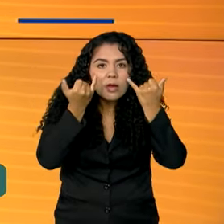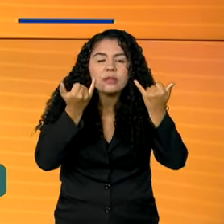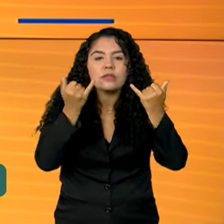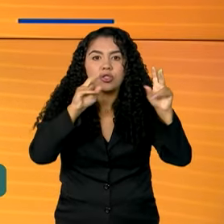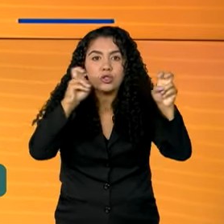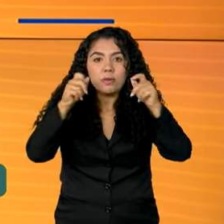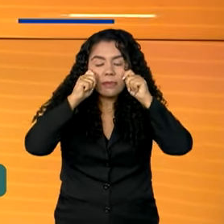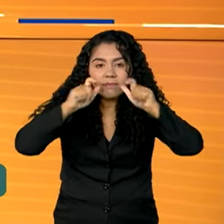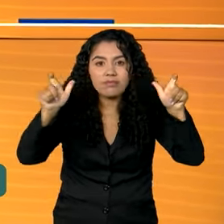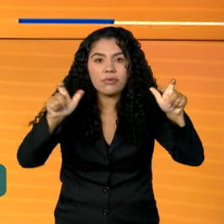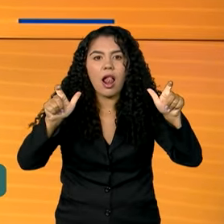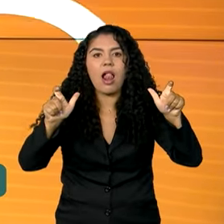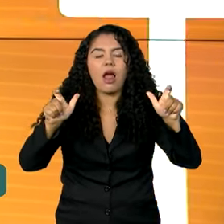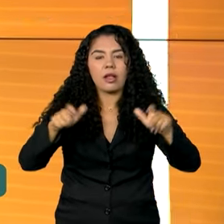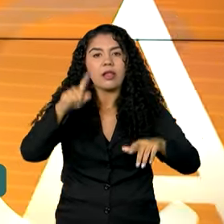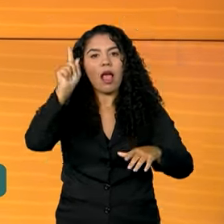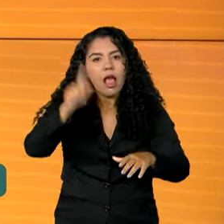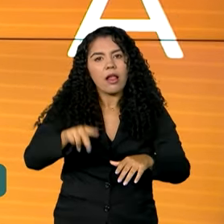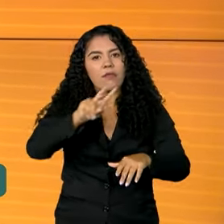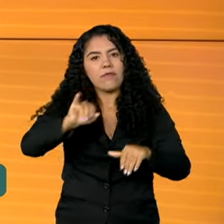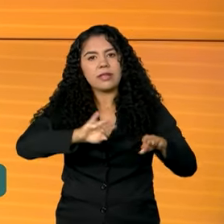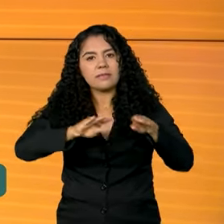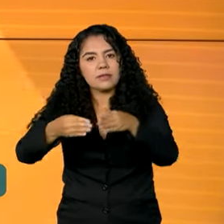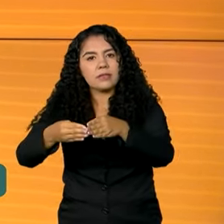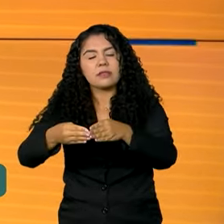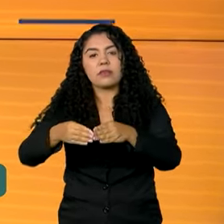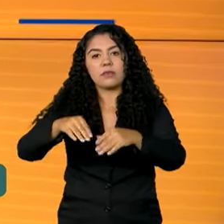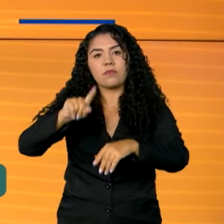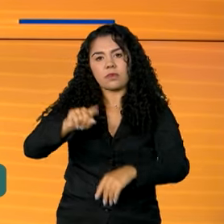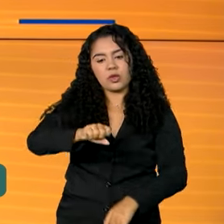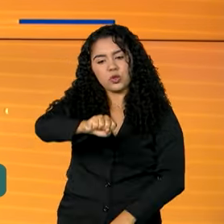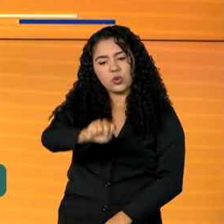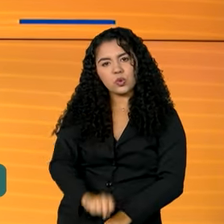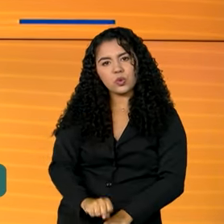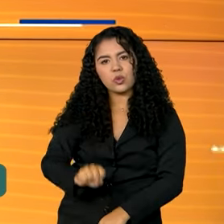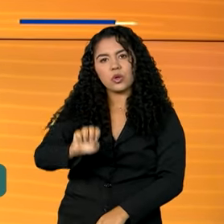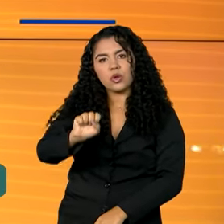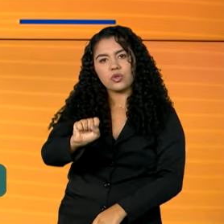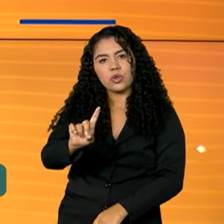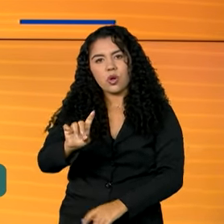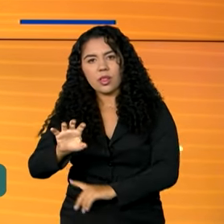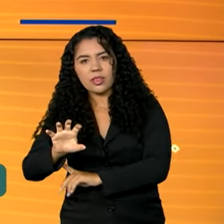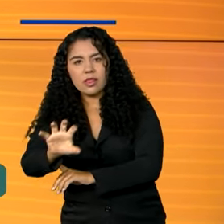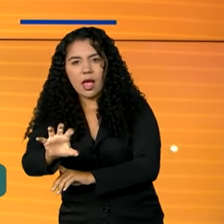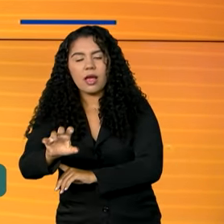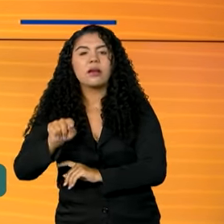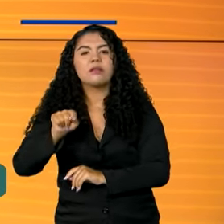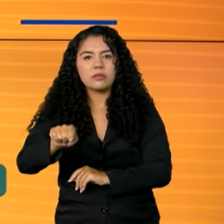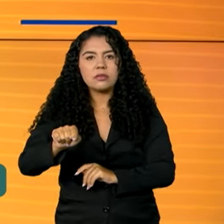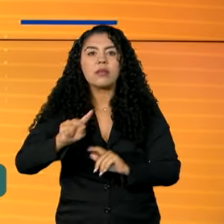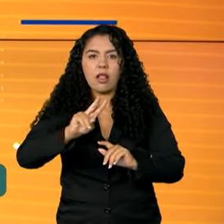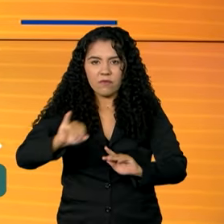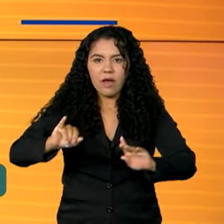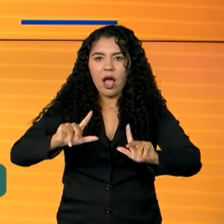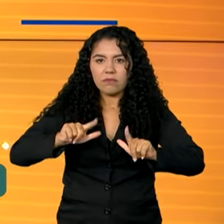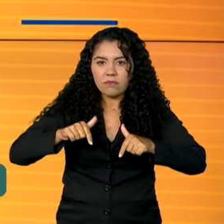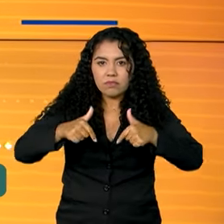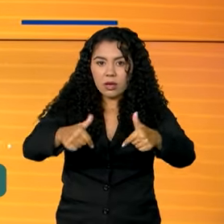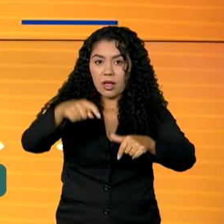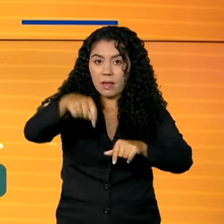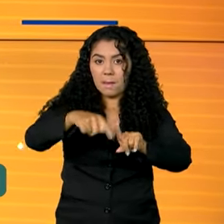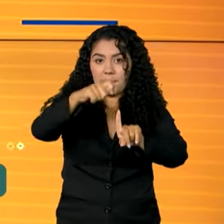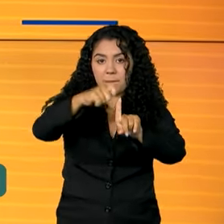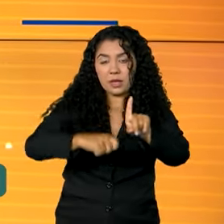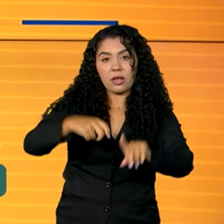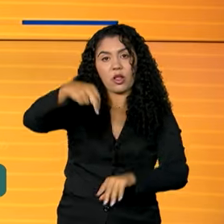expandido para os estados do Sul e do Sudeste. A previsão é que o sistema esteja operacional ainda neste mês de novembro.